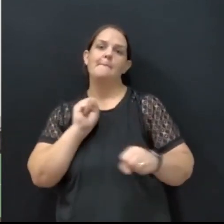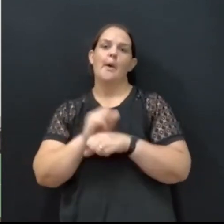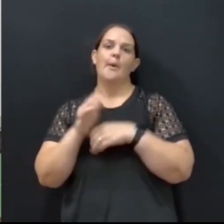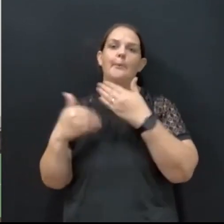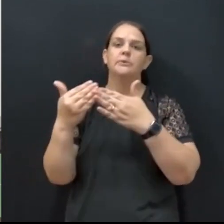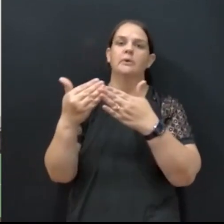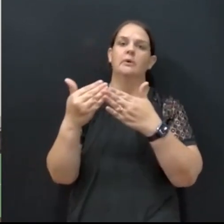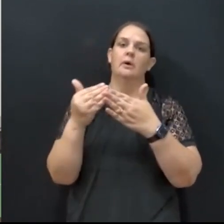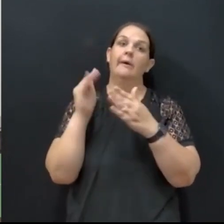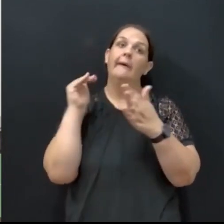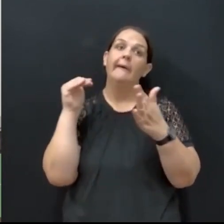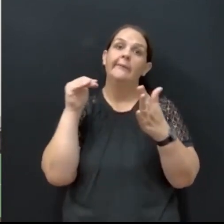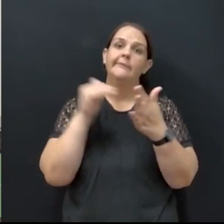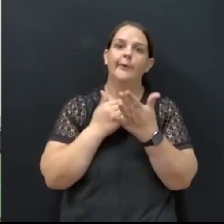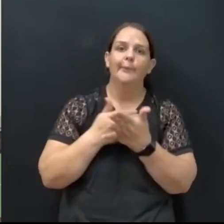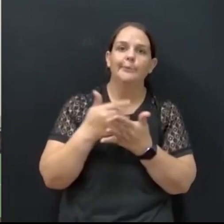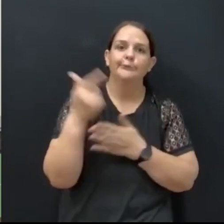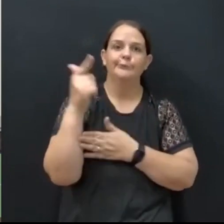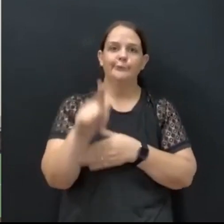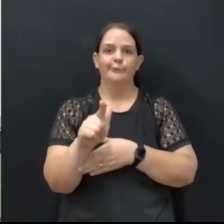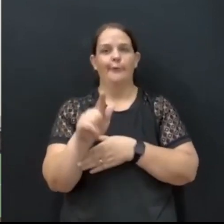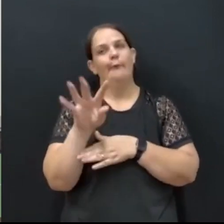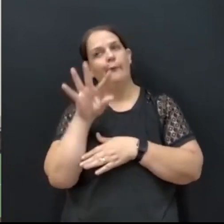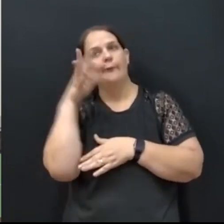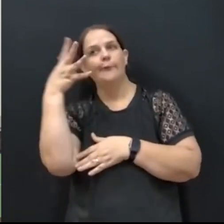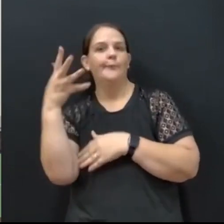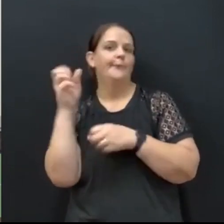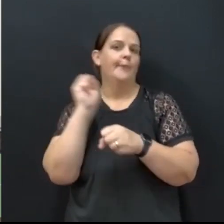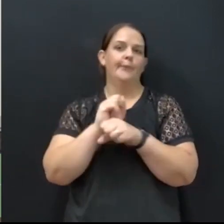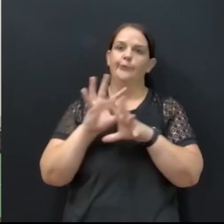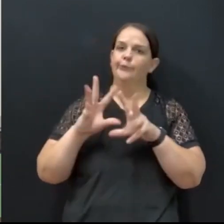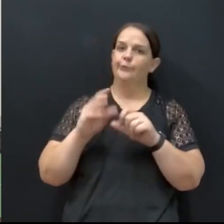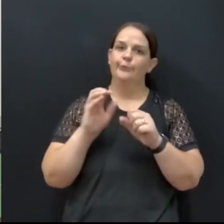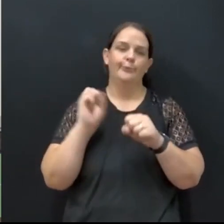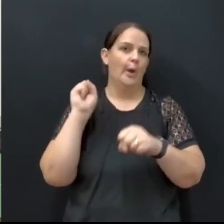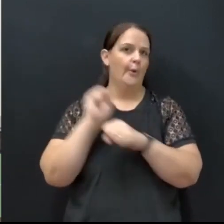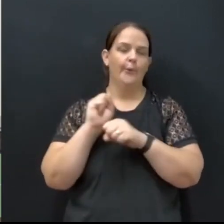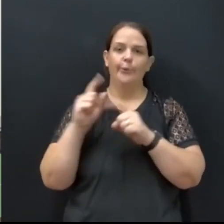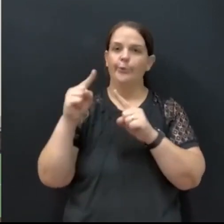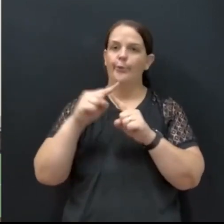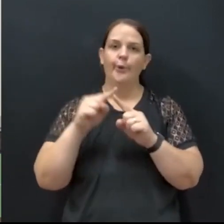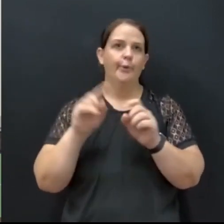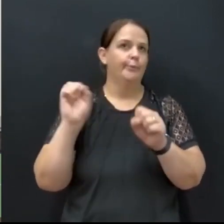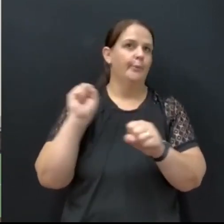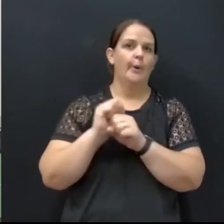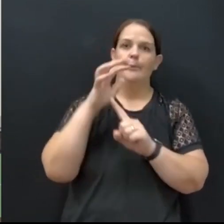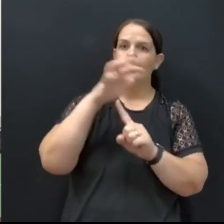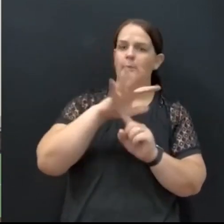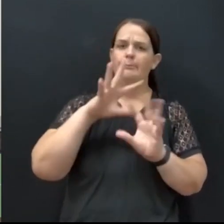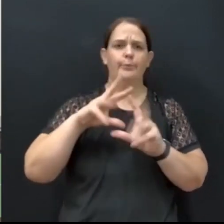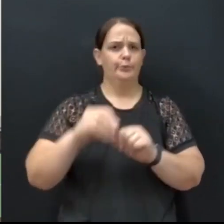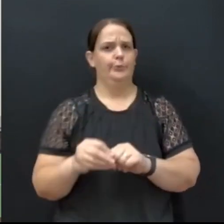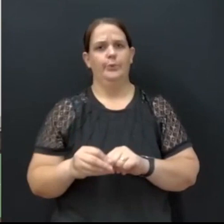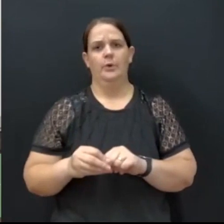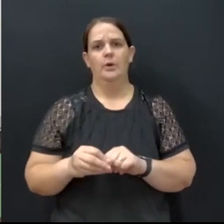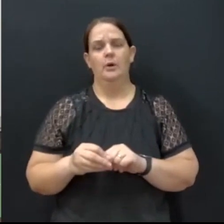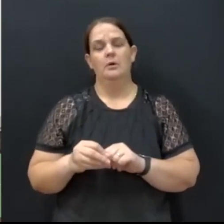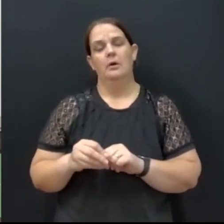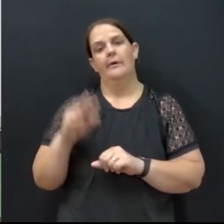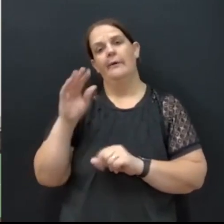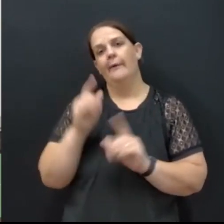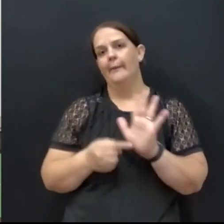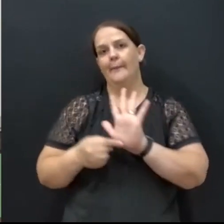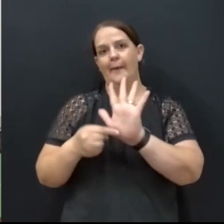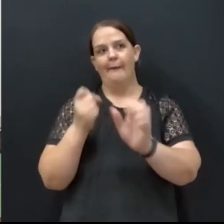aí até começar de novo deu tudo o que aconteceu parou tudo parou o país parou Toledo parou o estado do Paraná e aí quando aparece